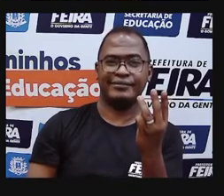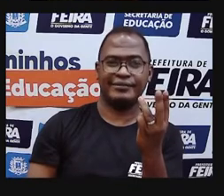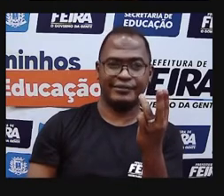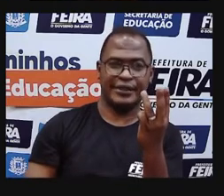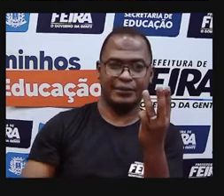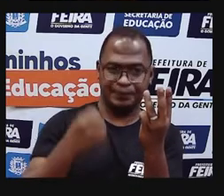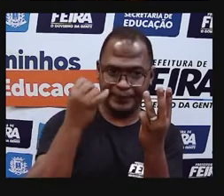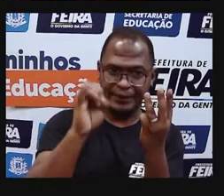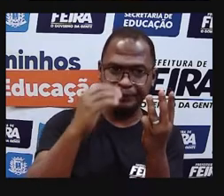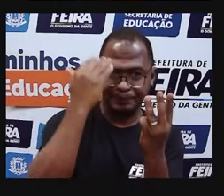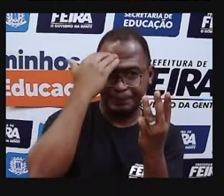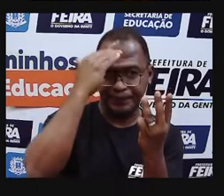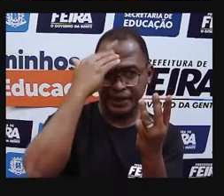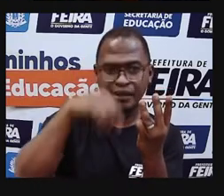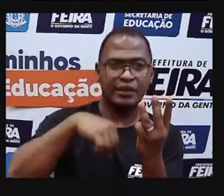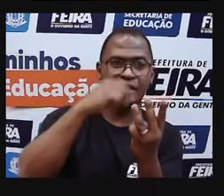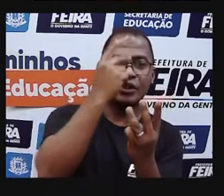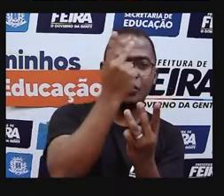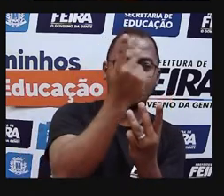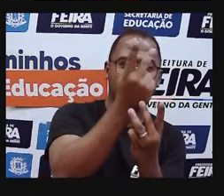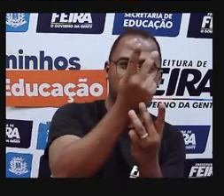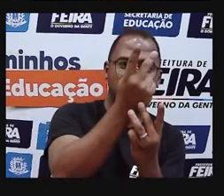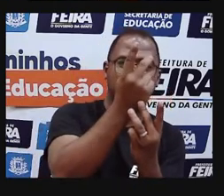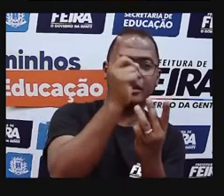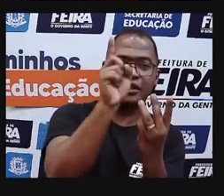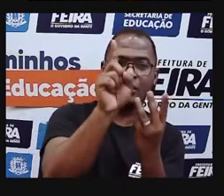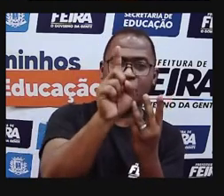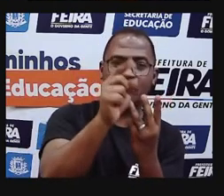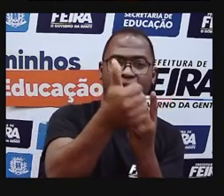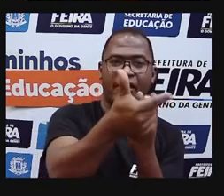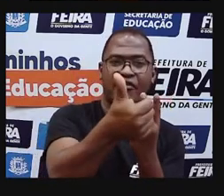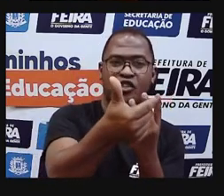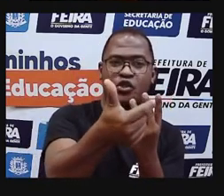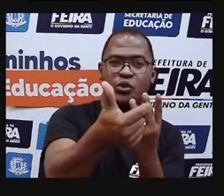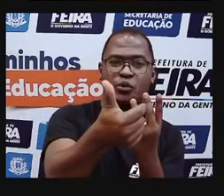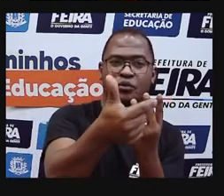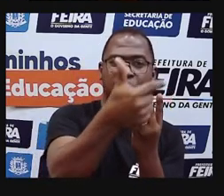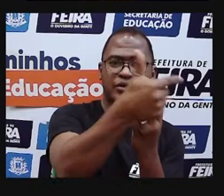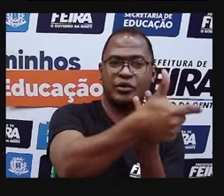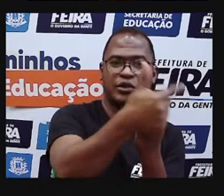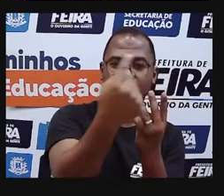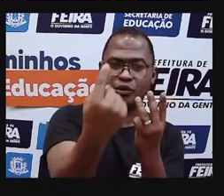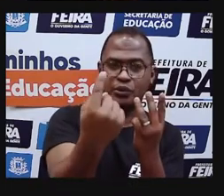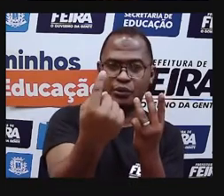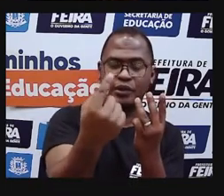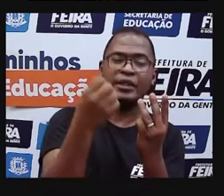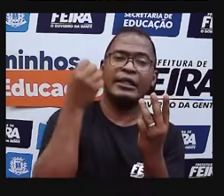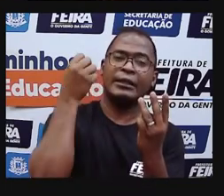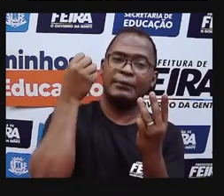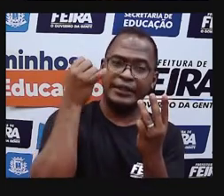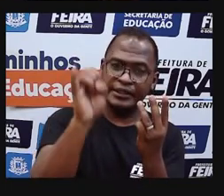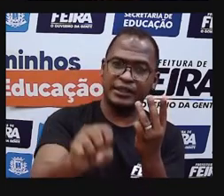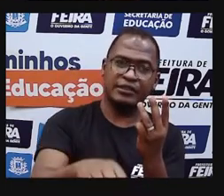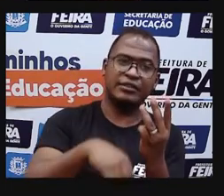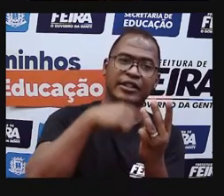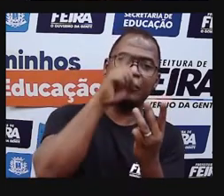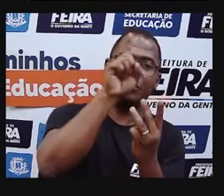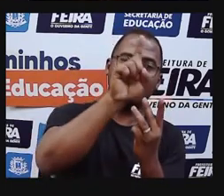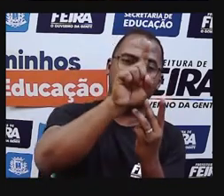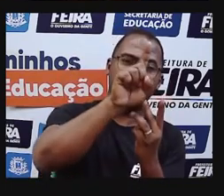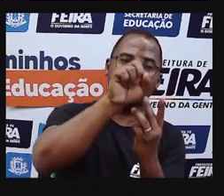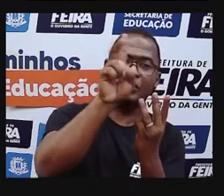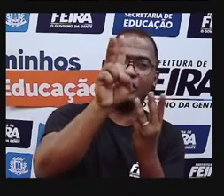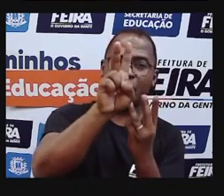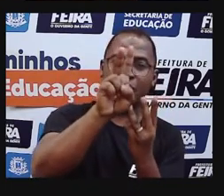depois o 1, os mesmos números. Eu estou utilizando com vocês dois exemplos. O número 2 e o número 1. Quando o 1 está na frente, ele exerce o papel de